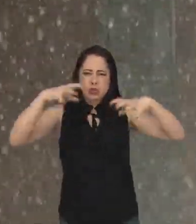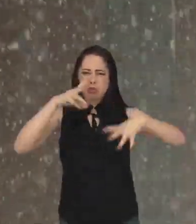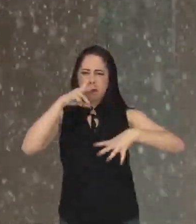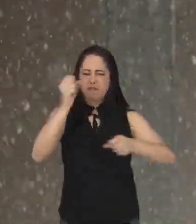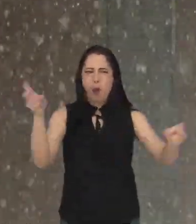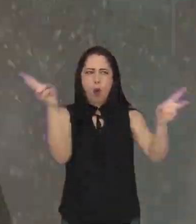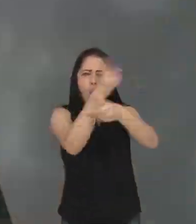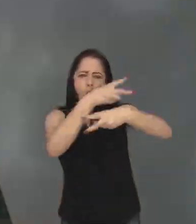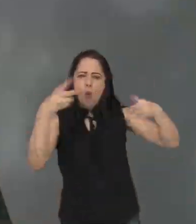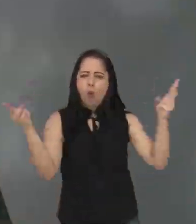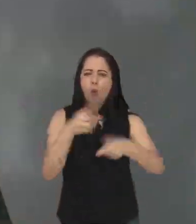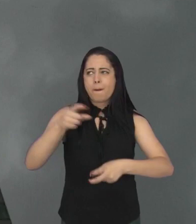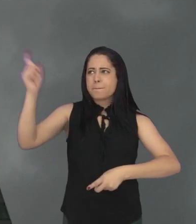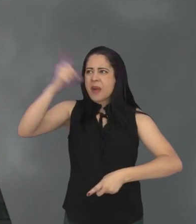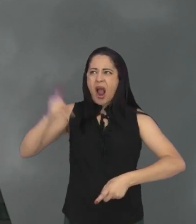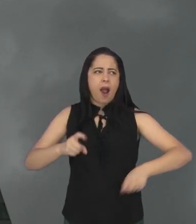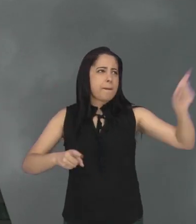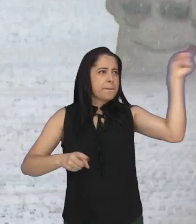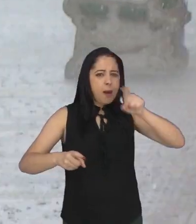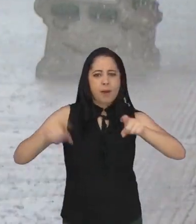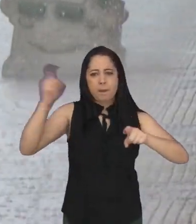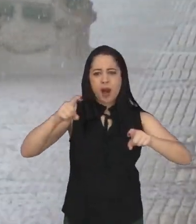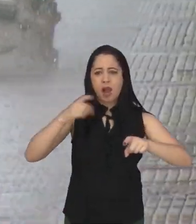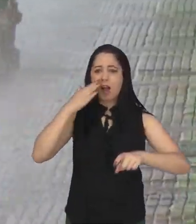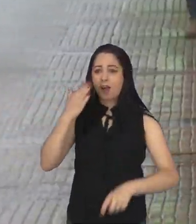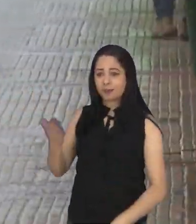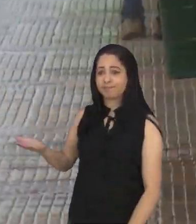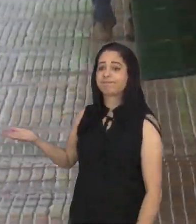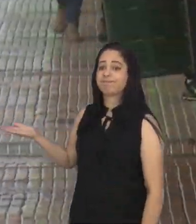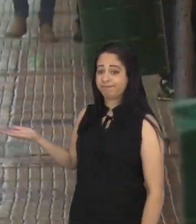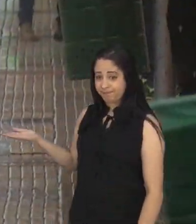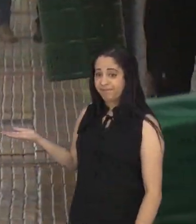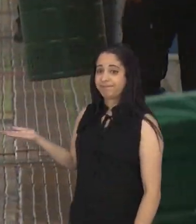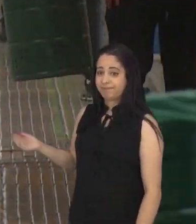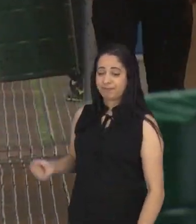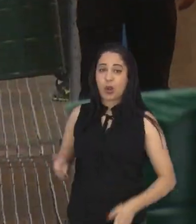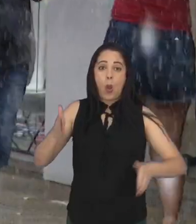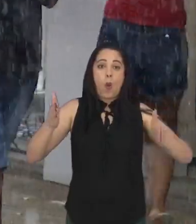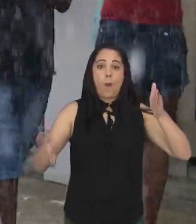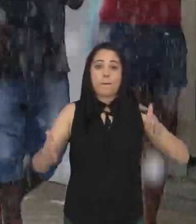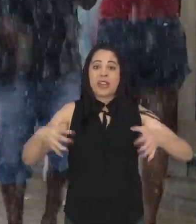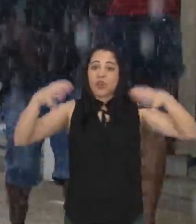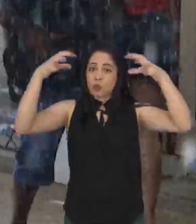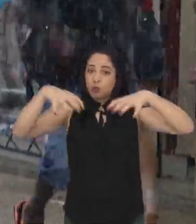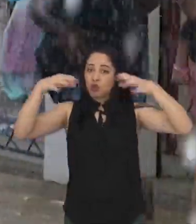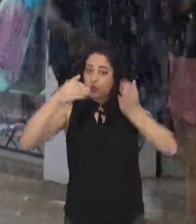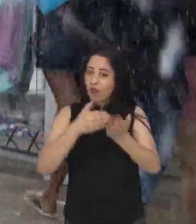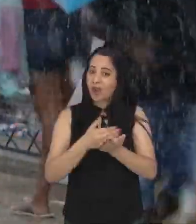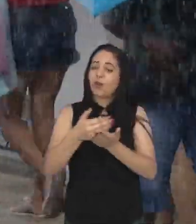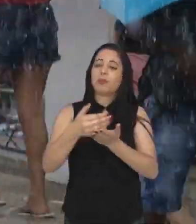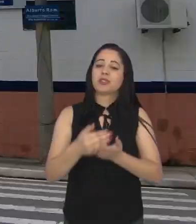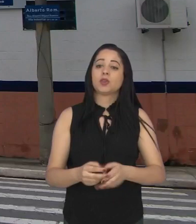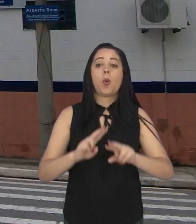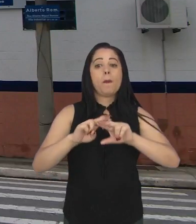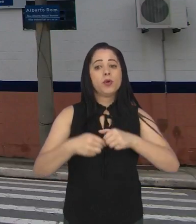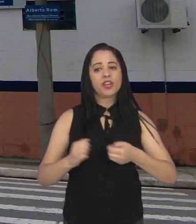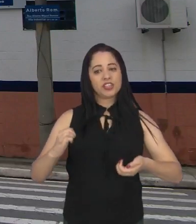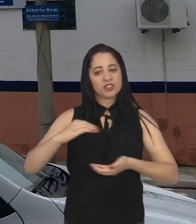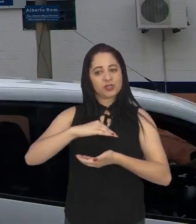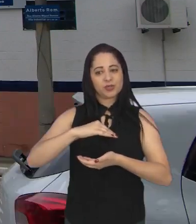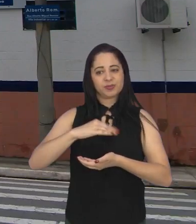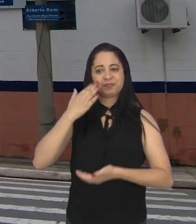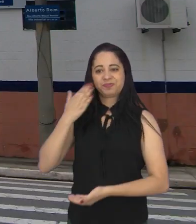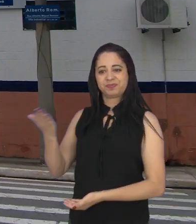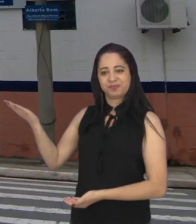Chuvas fortes, ventos, raios e alagamentos como esse. A temporada de chuvas já começou e, com isso, o trabalho da